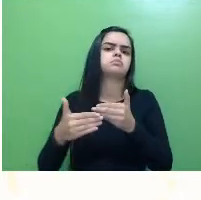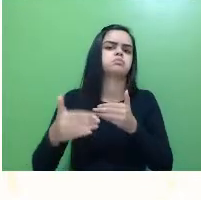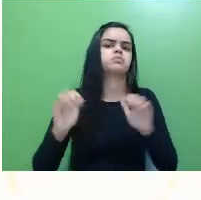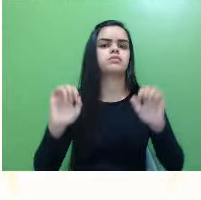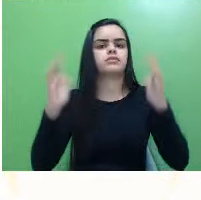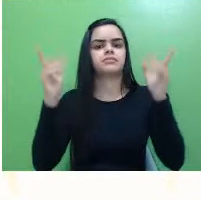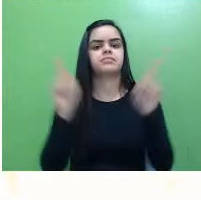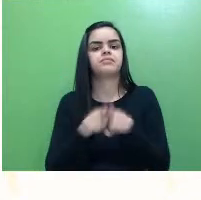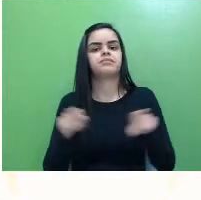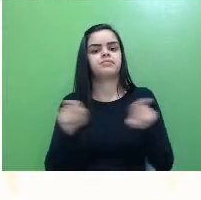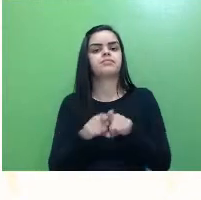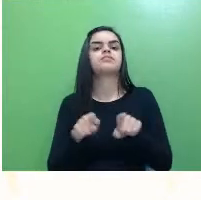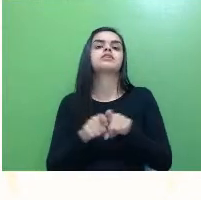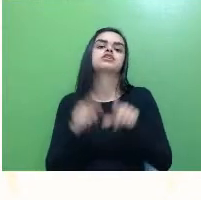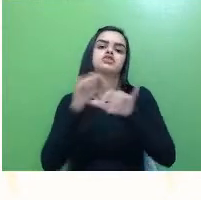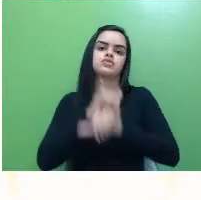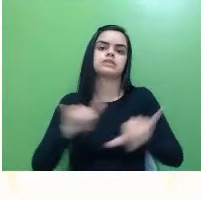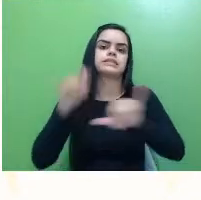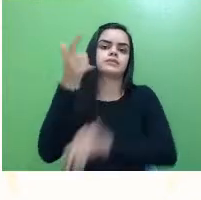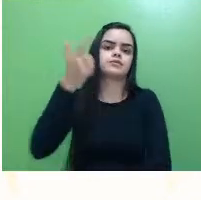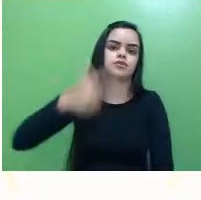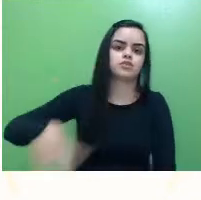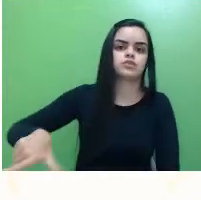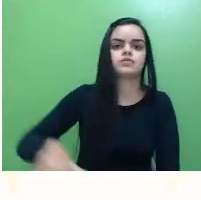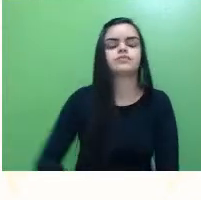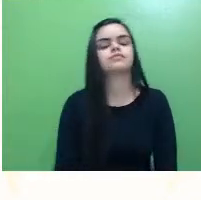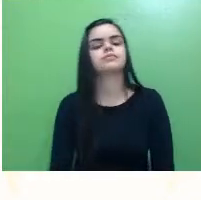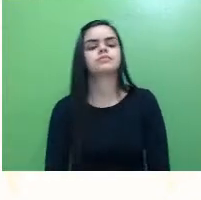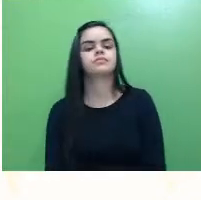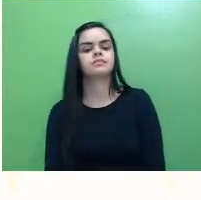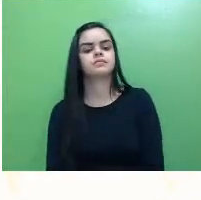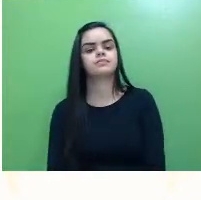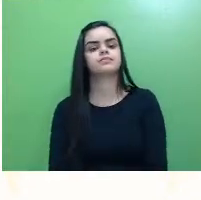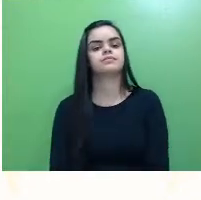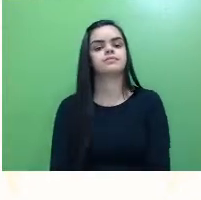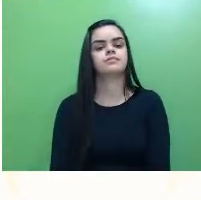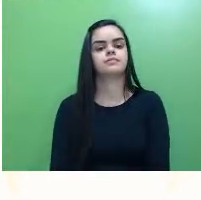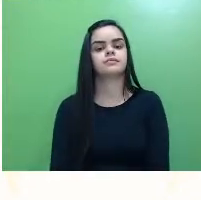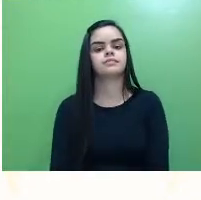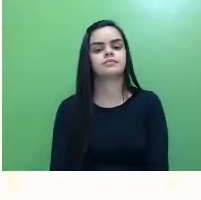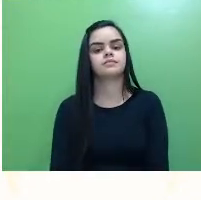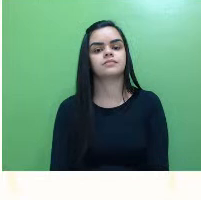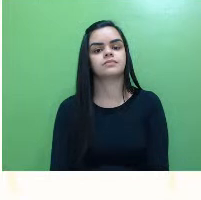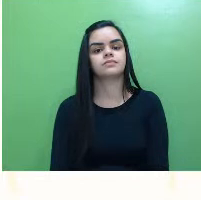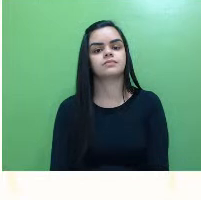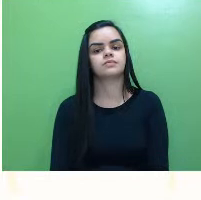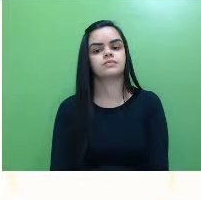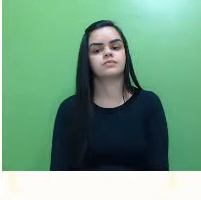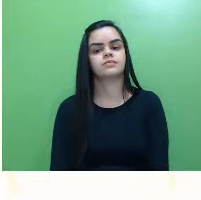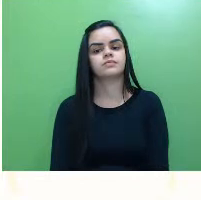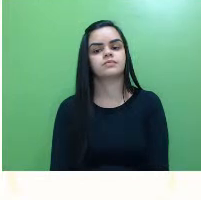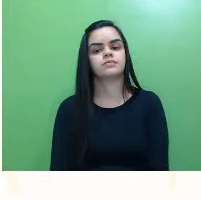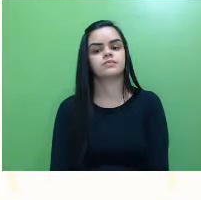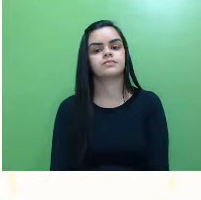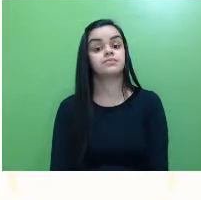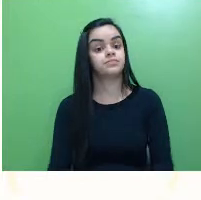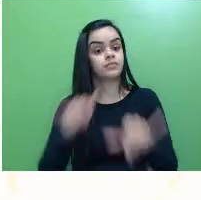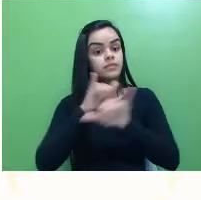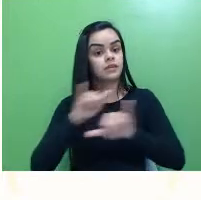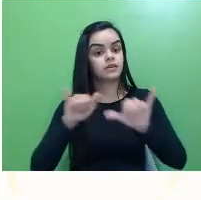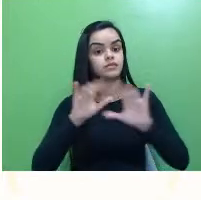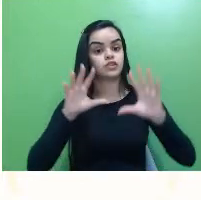aí houve uma divulgação dessa publicação do professor Basso. Além do lançamento desses